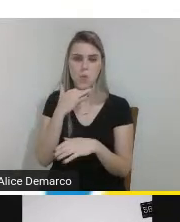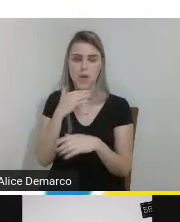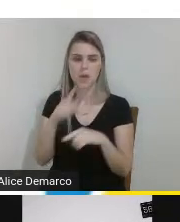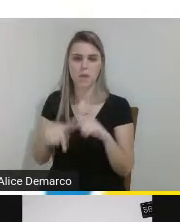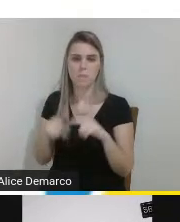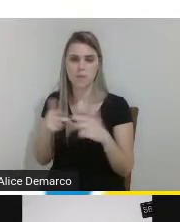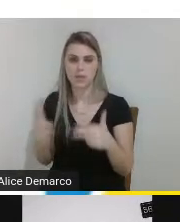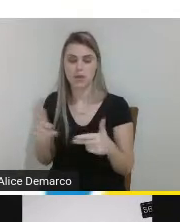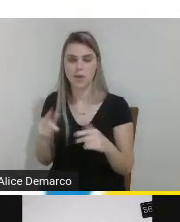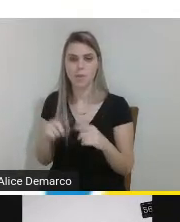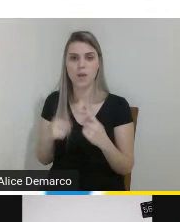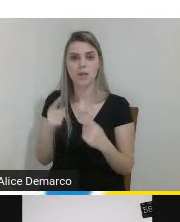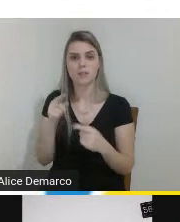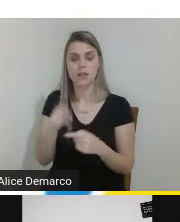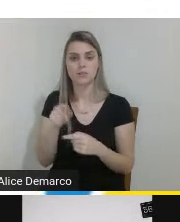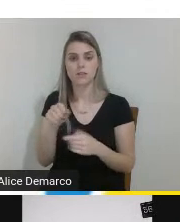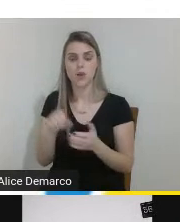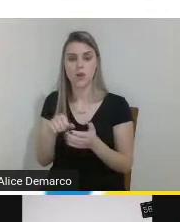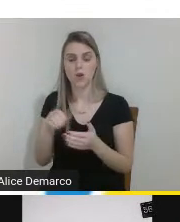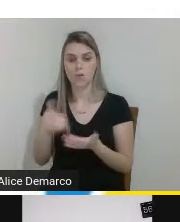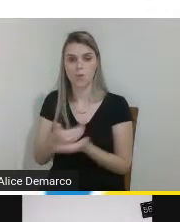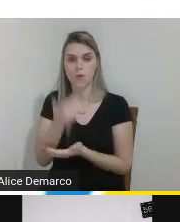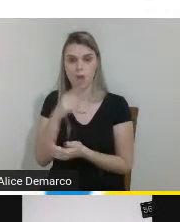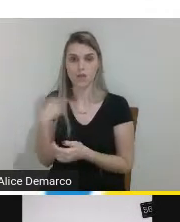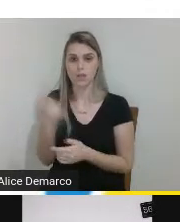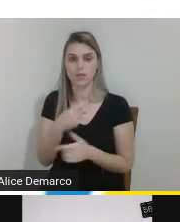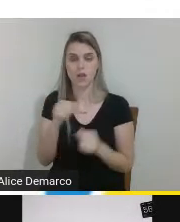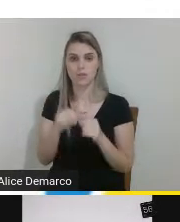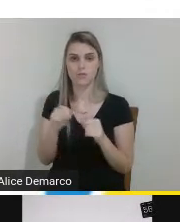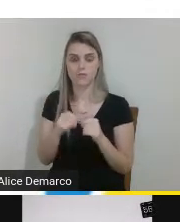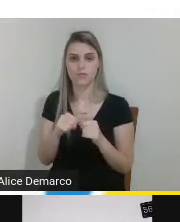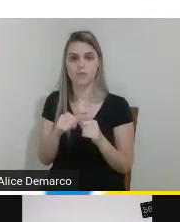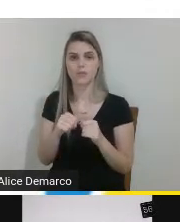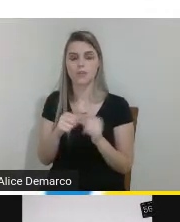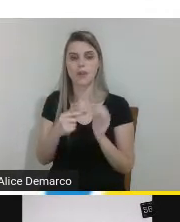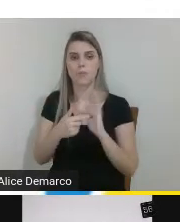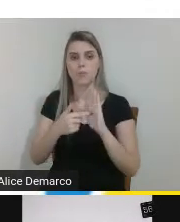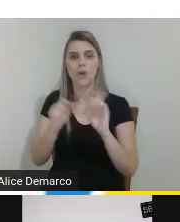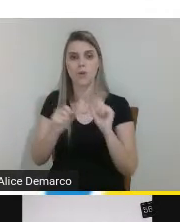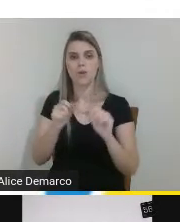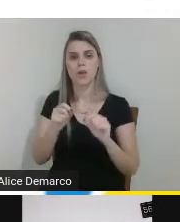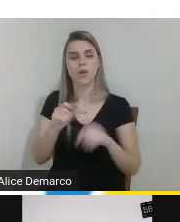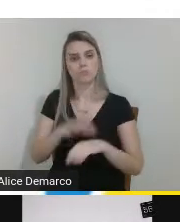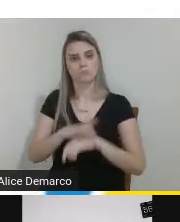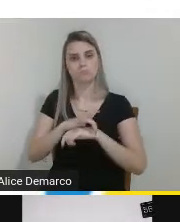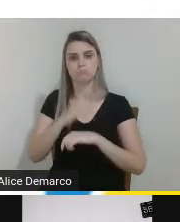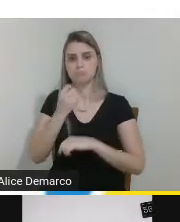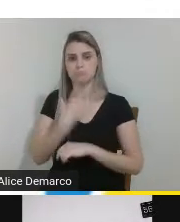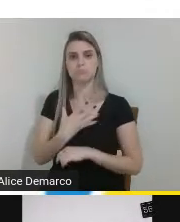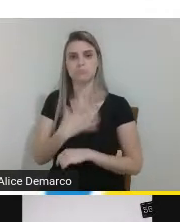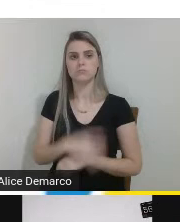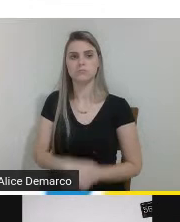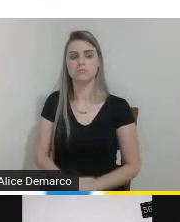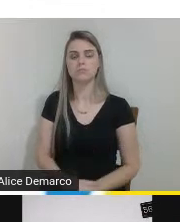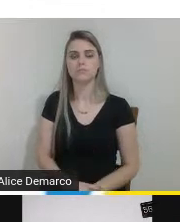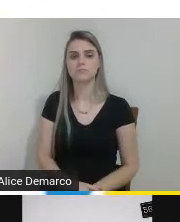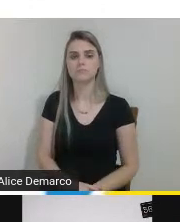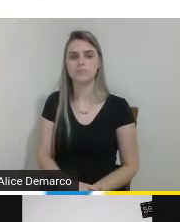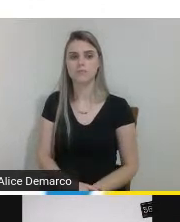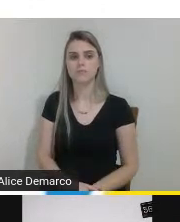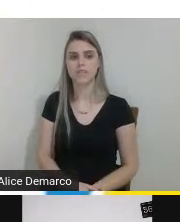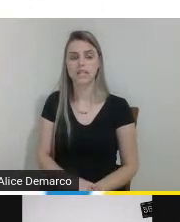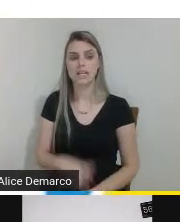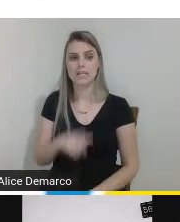as nossas colheres elas apresentaram uma boa resistência nesse quesito houve uma